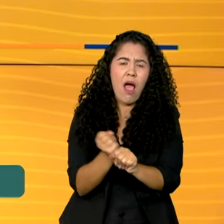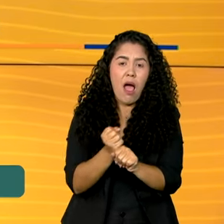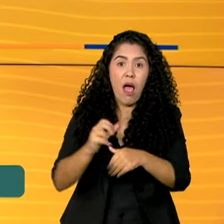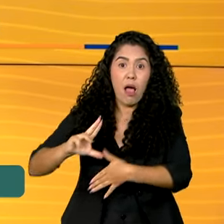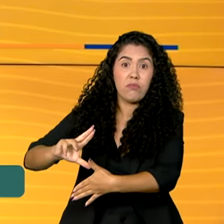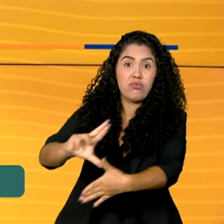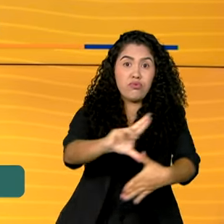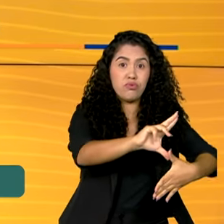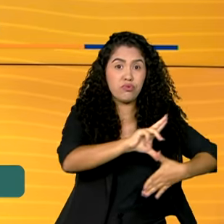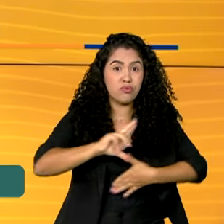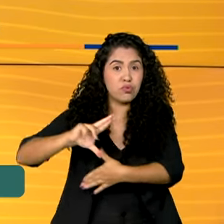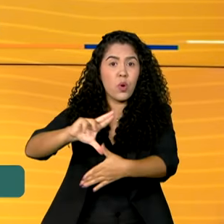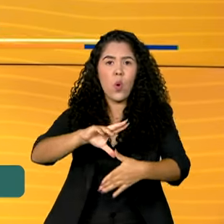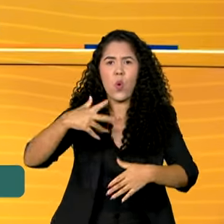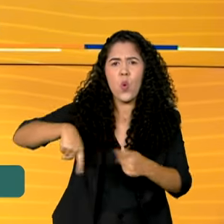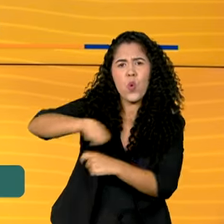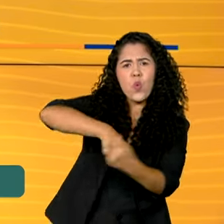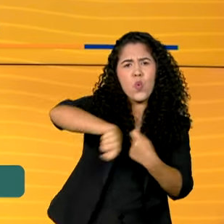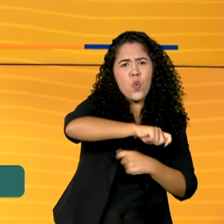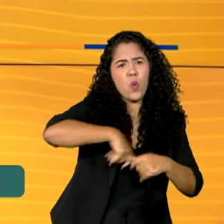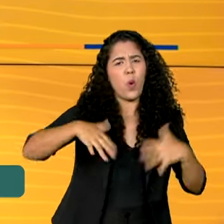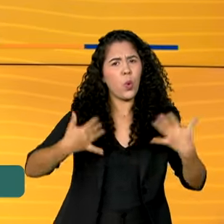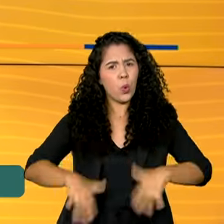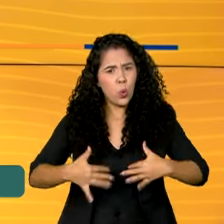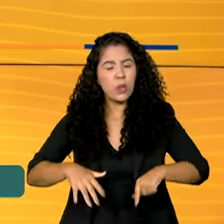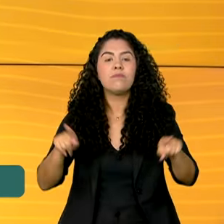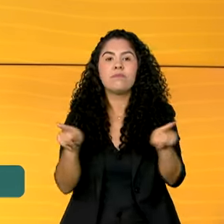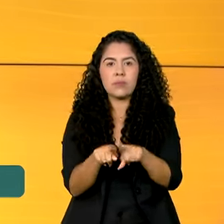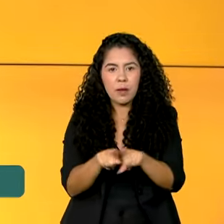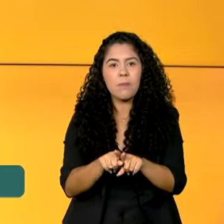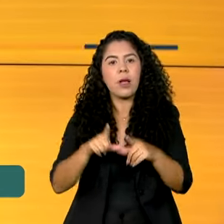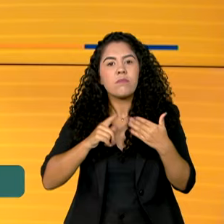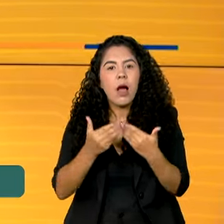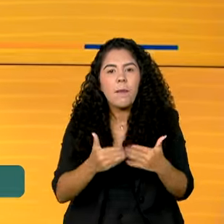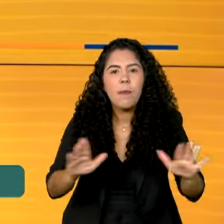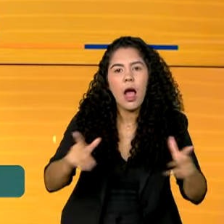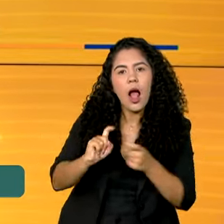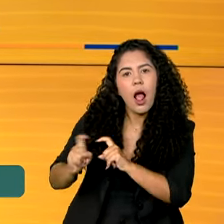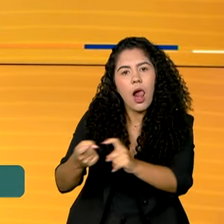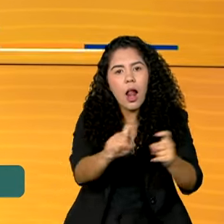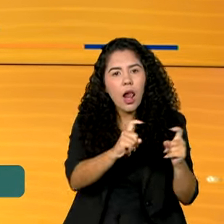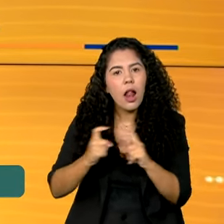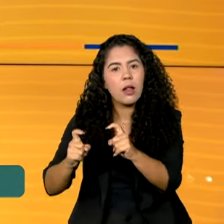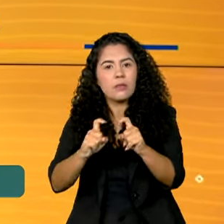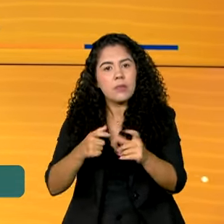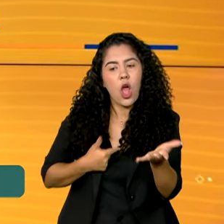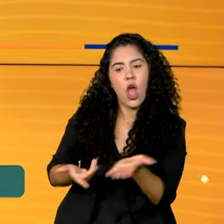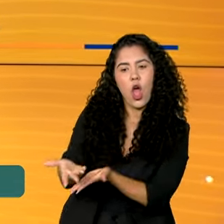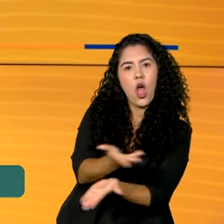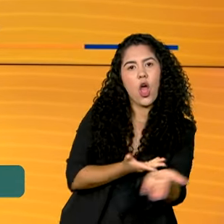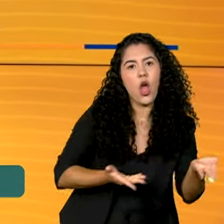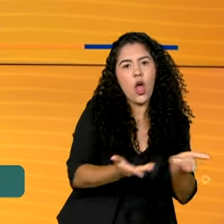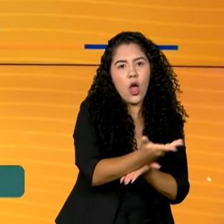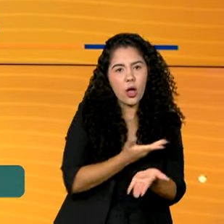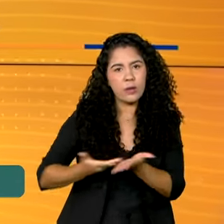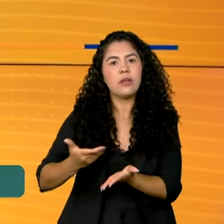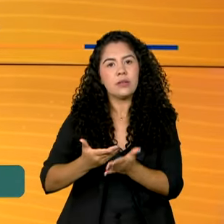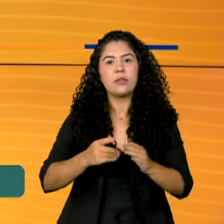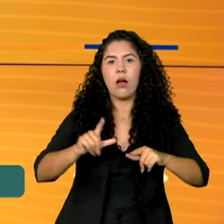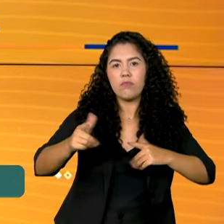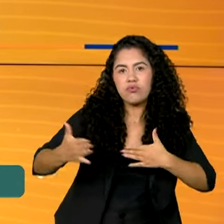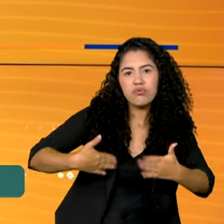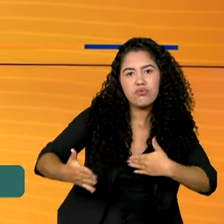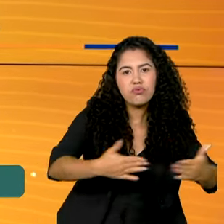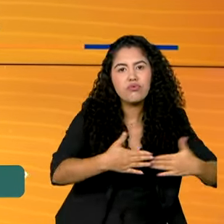Latina. A visita do presidente Lula também abre espaço para discutir avanços em cooperação e no comércio entre os dois